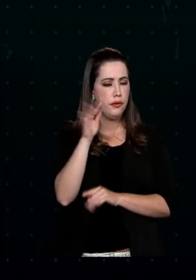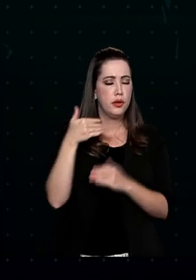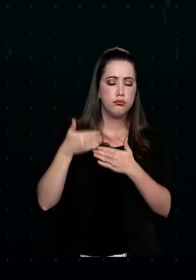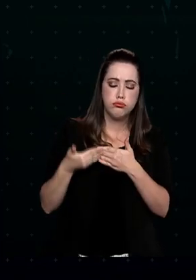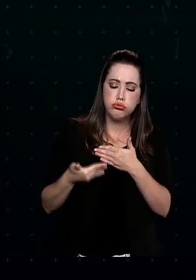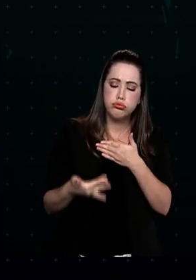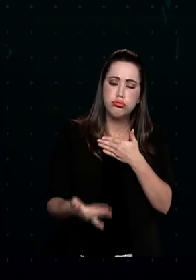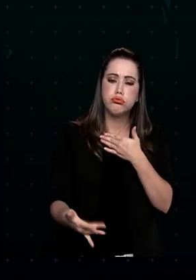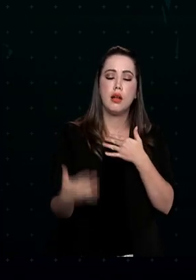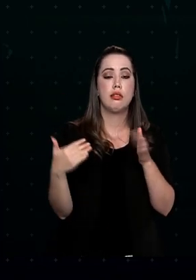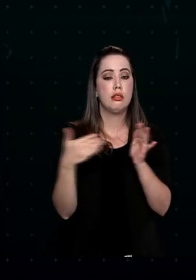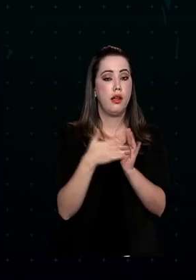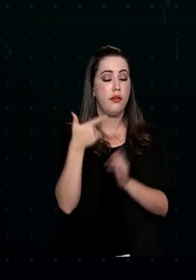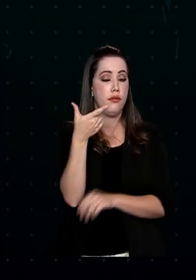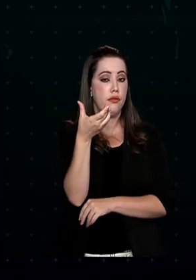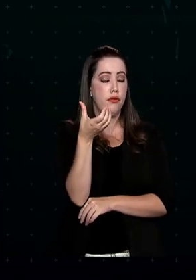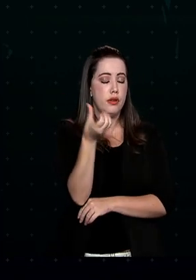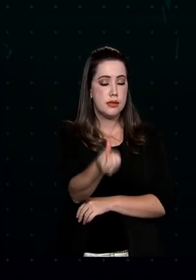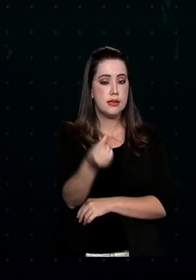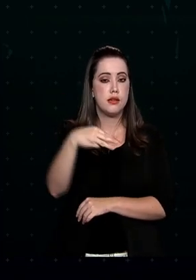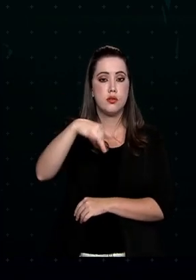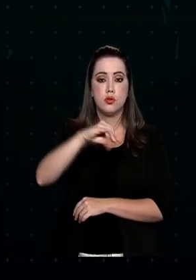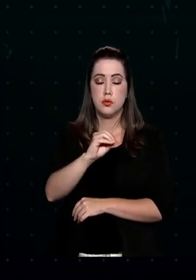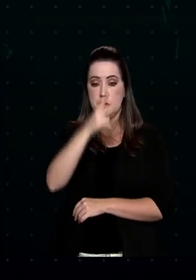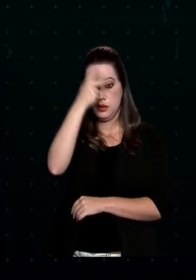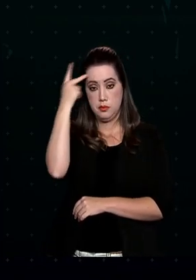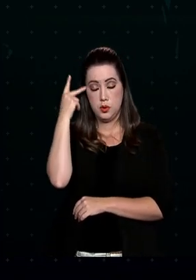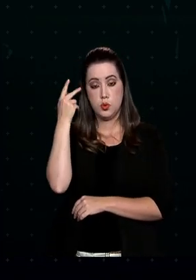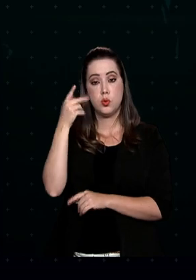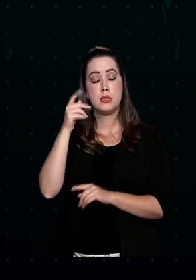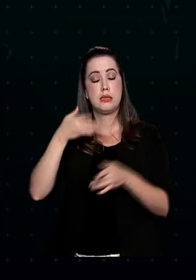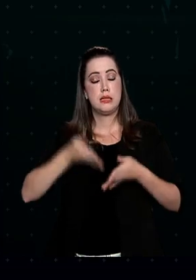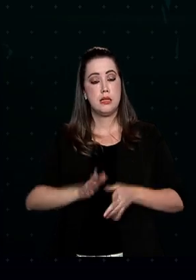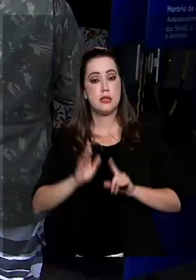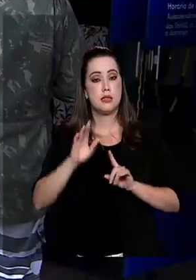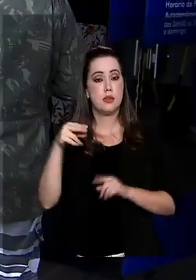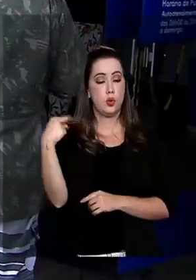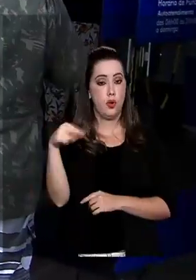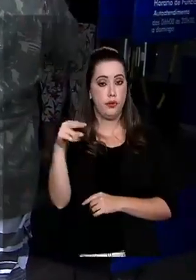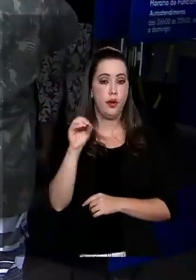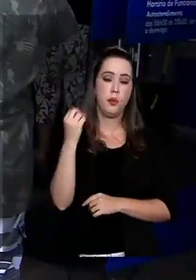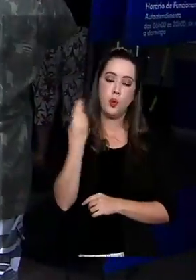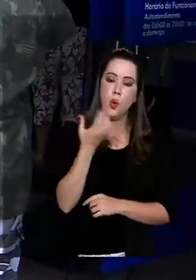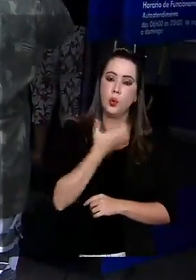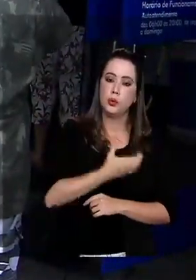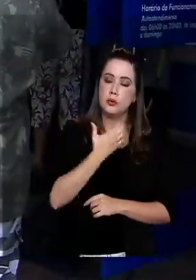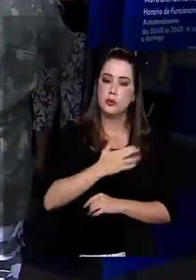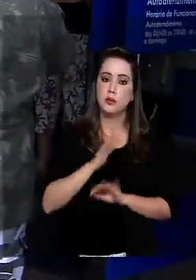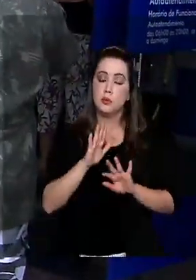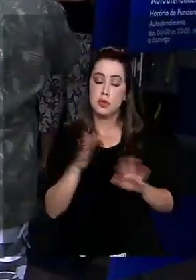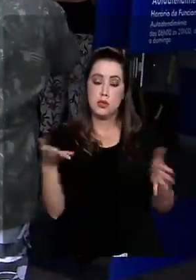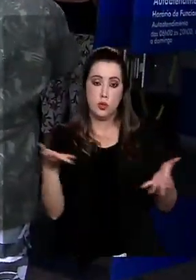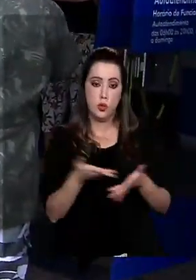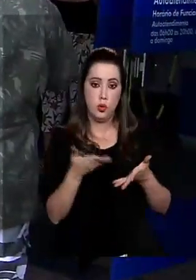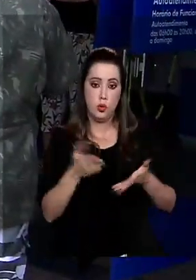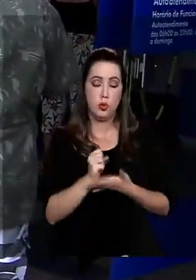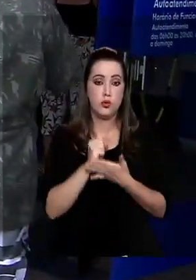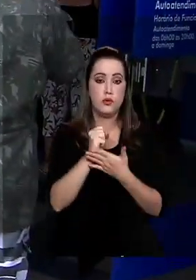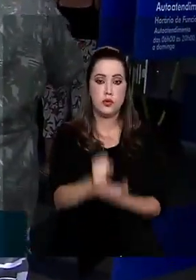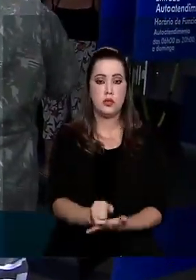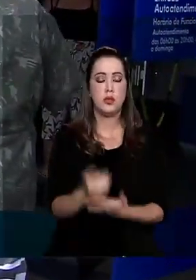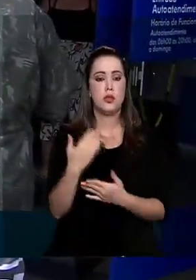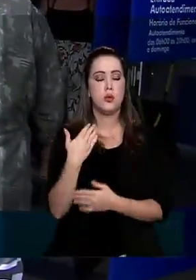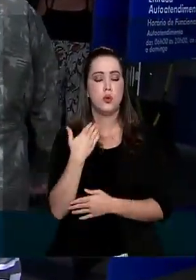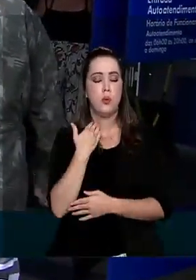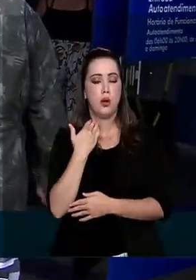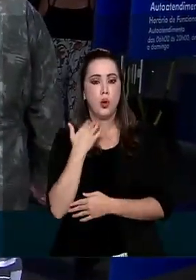dia 26 de maio, quando recebem os nascidos em novembro e dezembro. Por enquanto, esse dinheiro estará disponível na conta